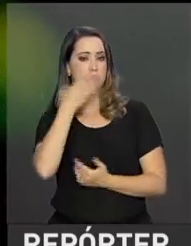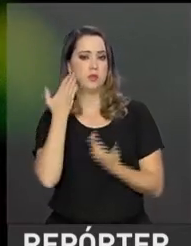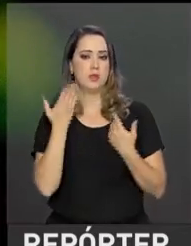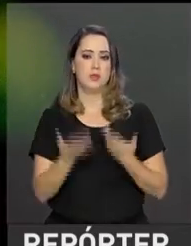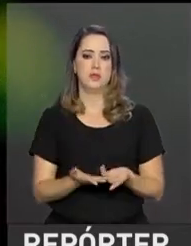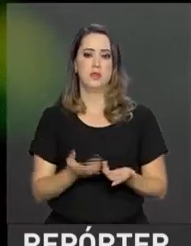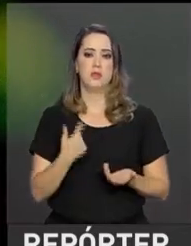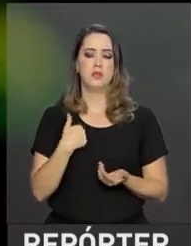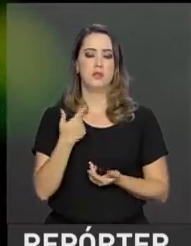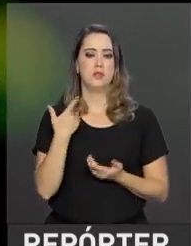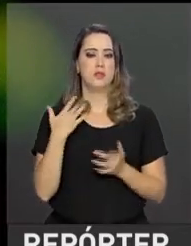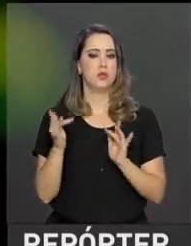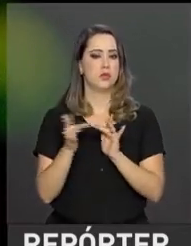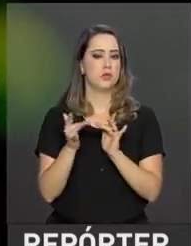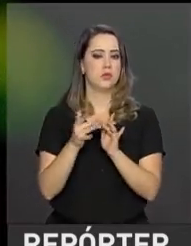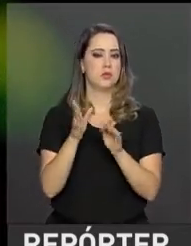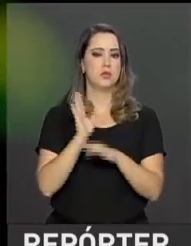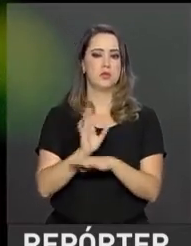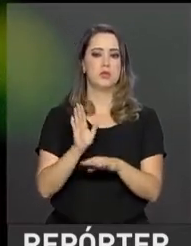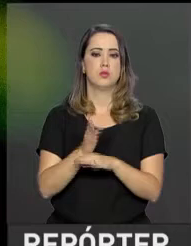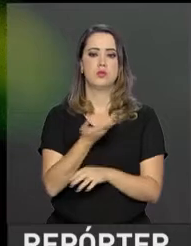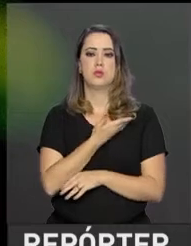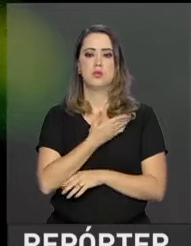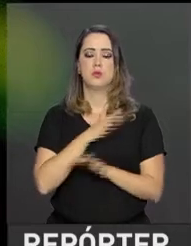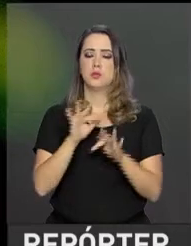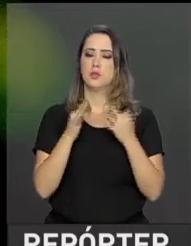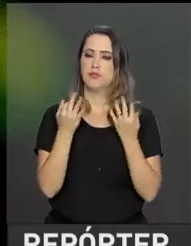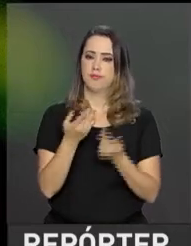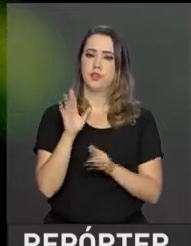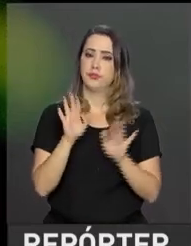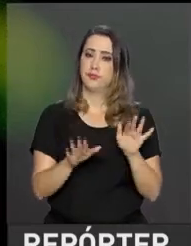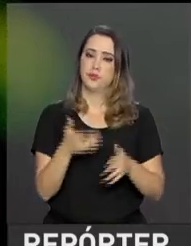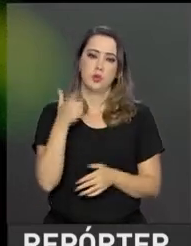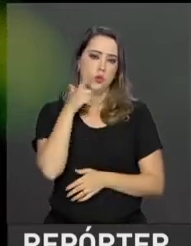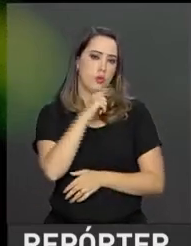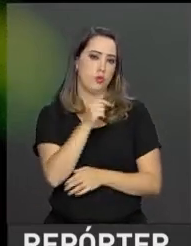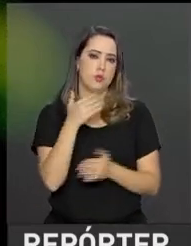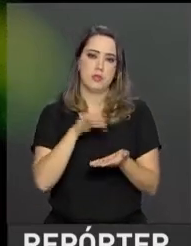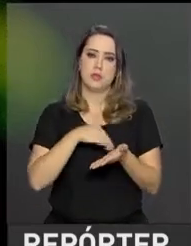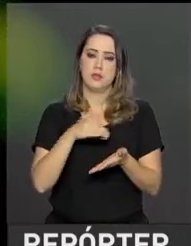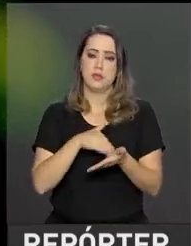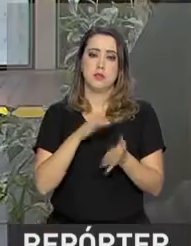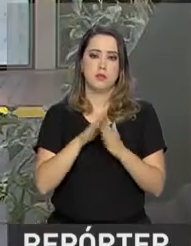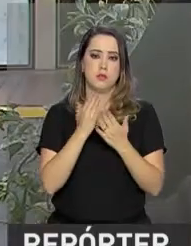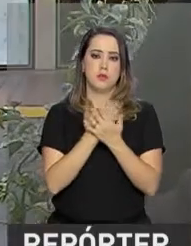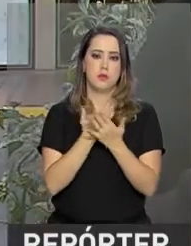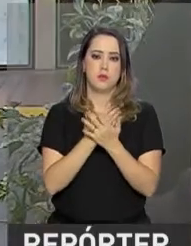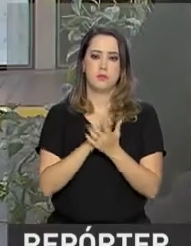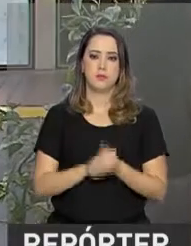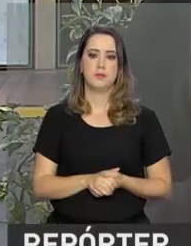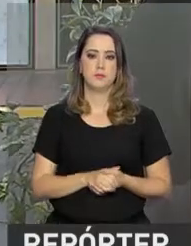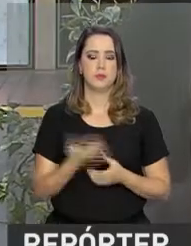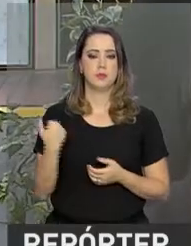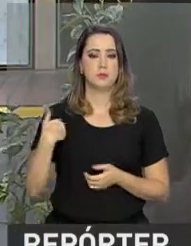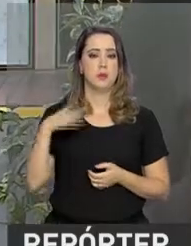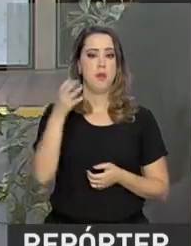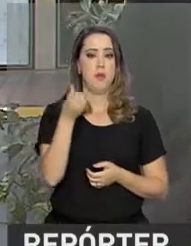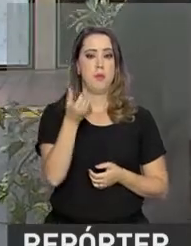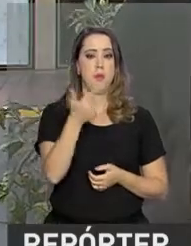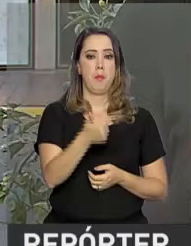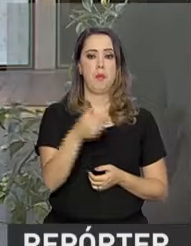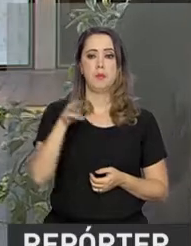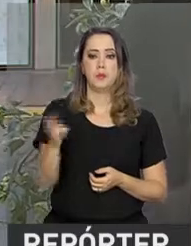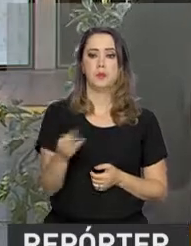que, se eu não contasse com a ajuda de colegas e de familiares, talvez eu não tivesse conseguido matricular minha filha na escola. Mais de 62